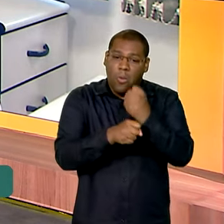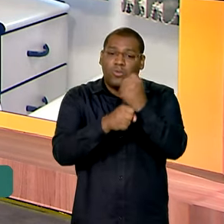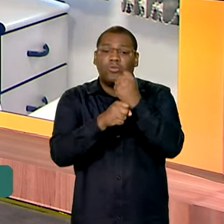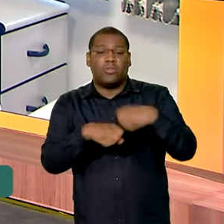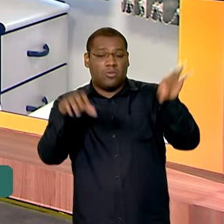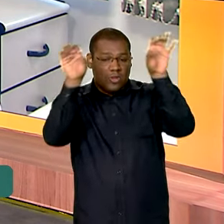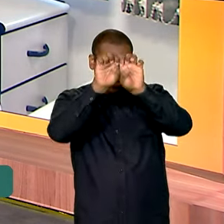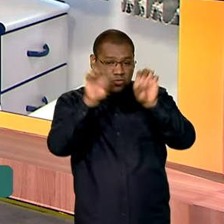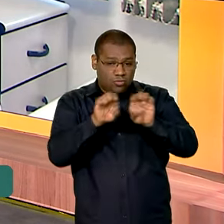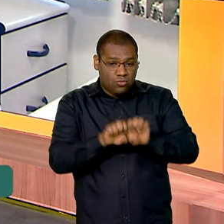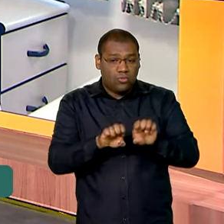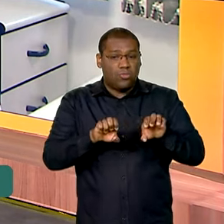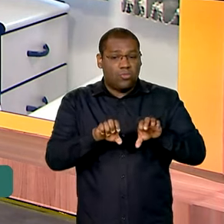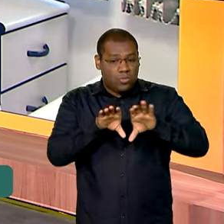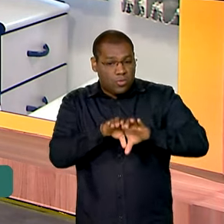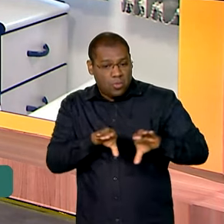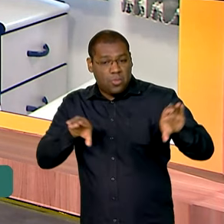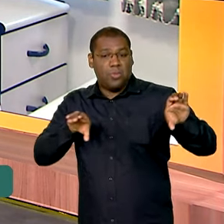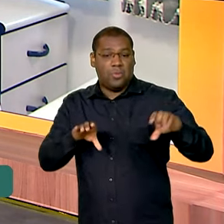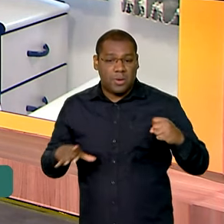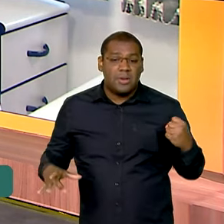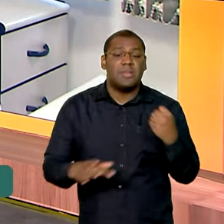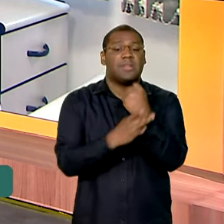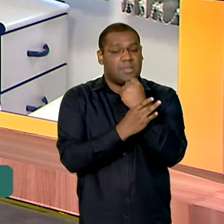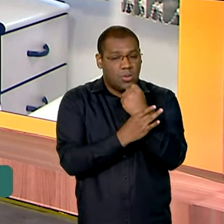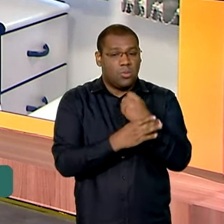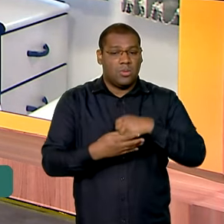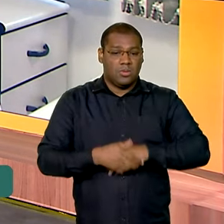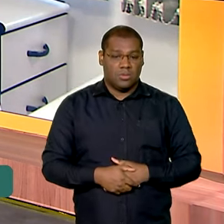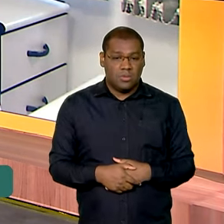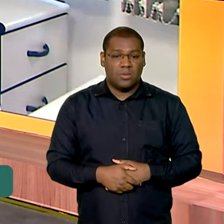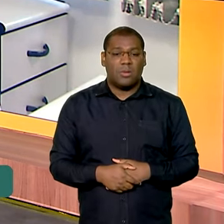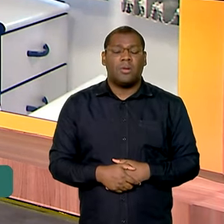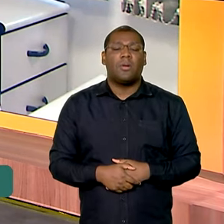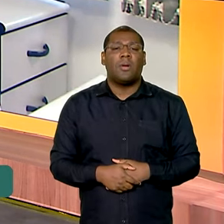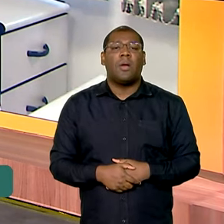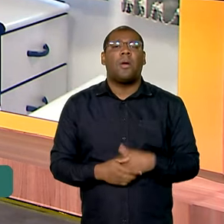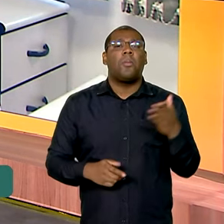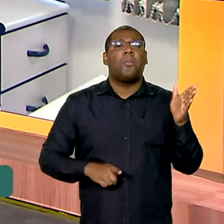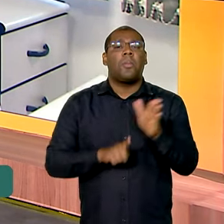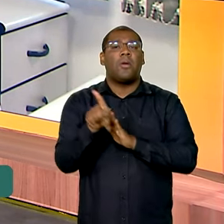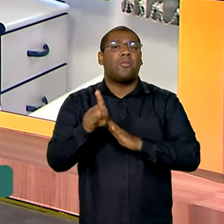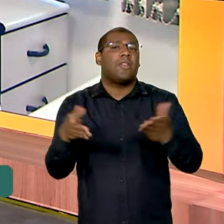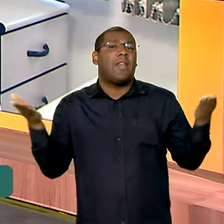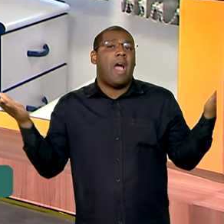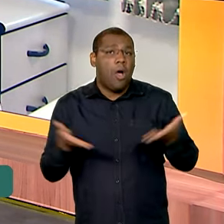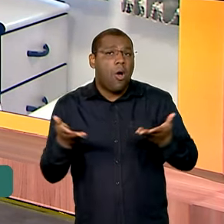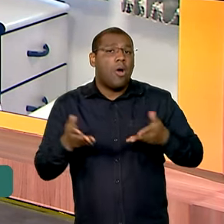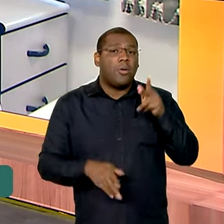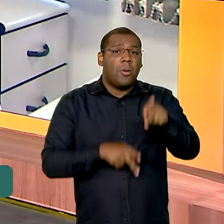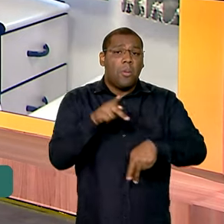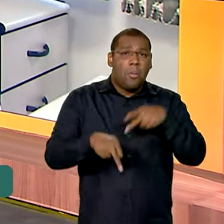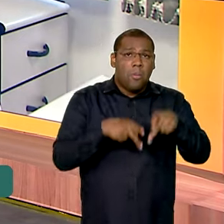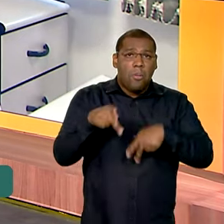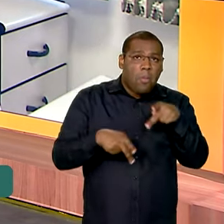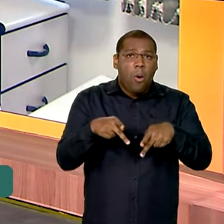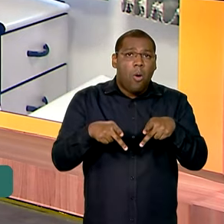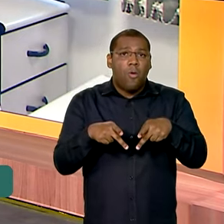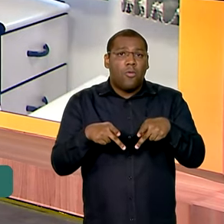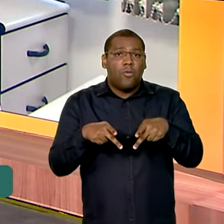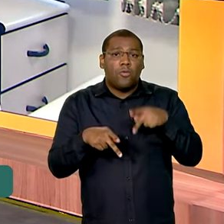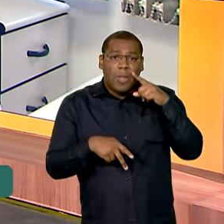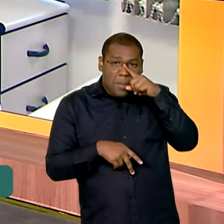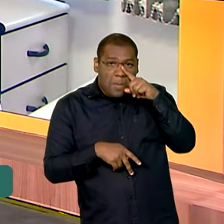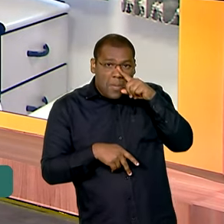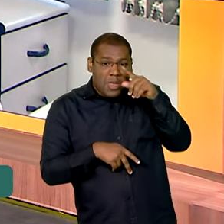contenção de encostas. Agora, a partir de agora, quais são as providências que a gente tem que tomar para evitar que uma tragédia como essa